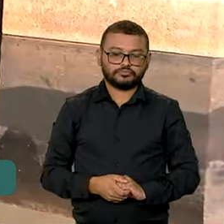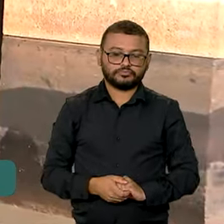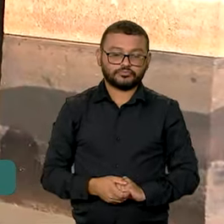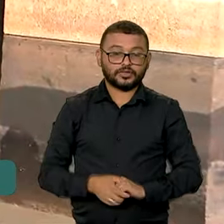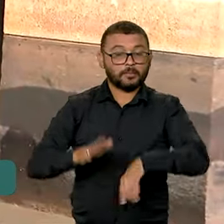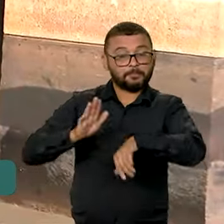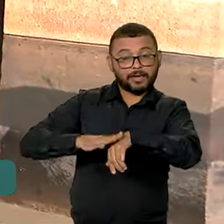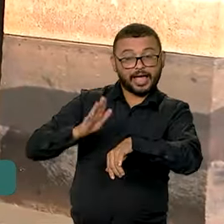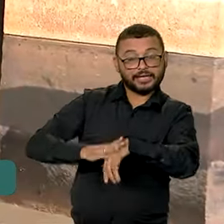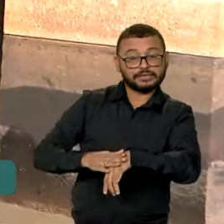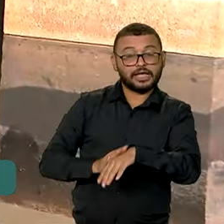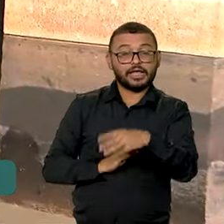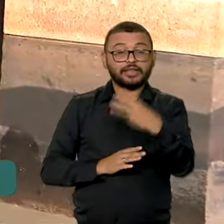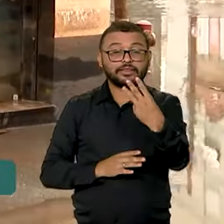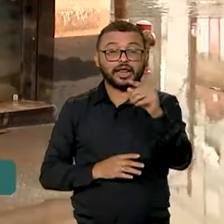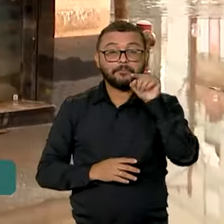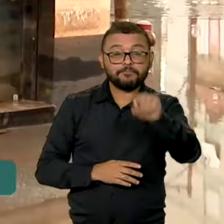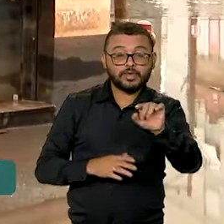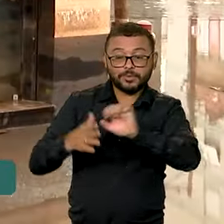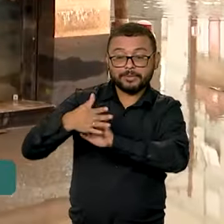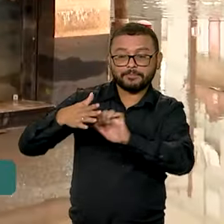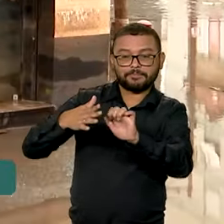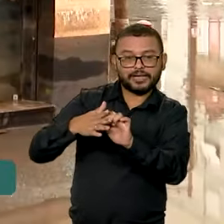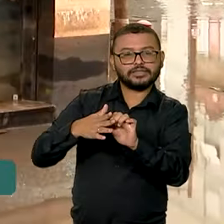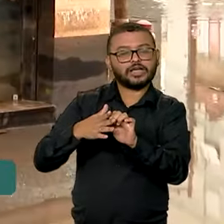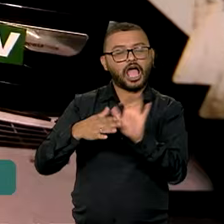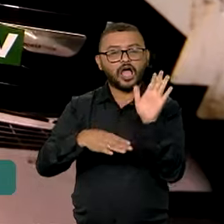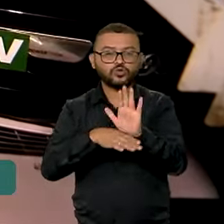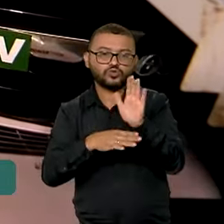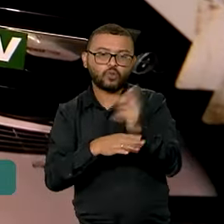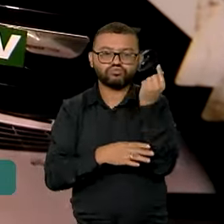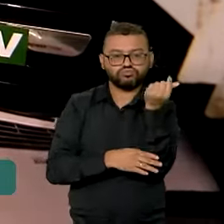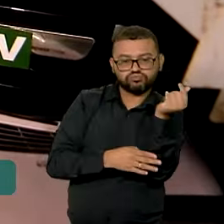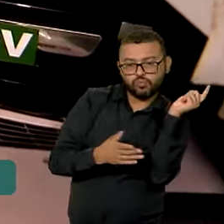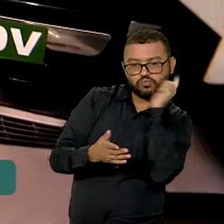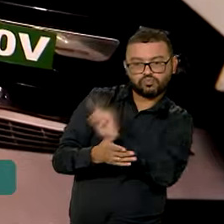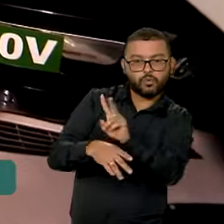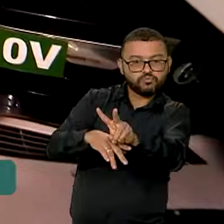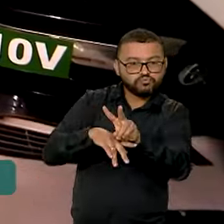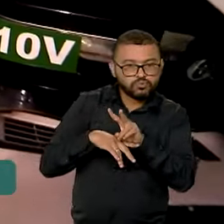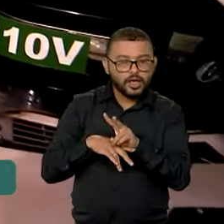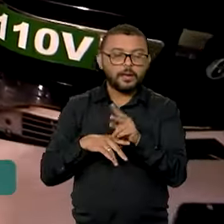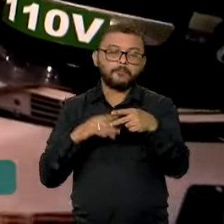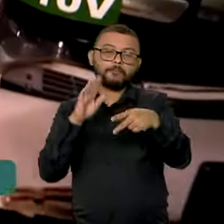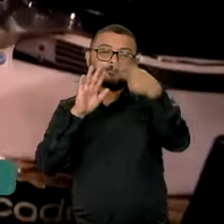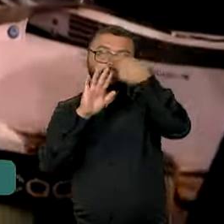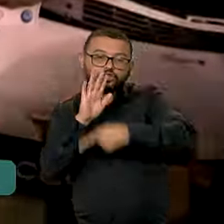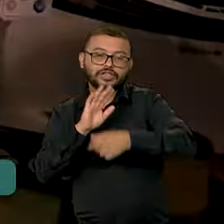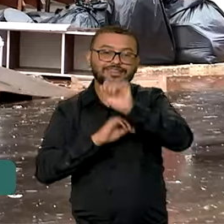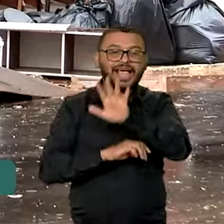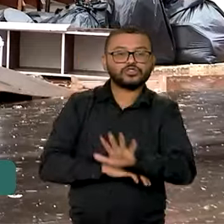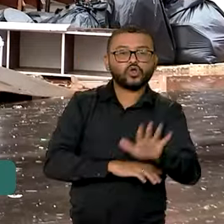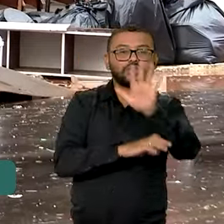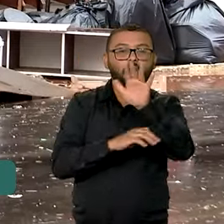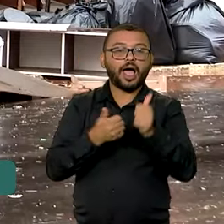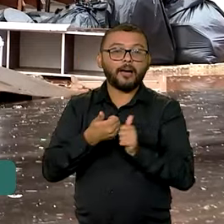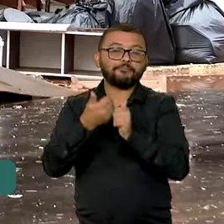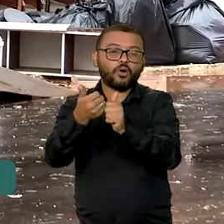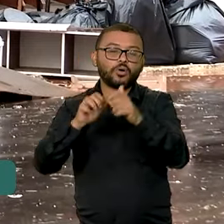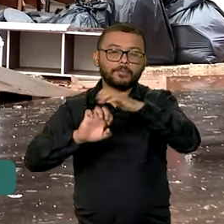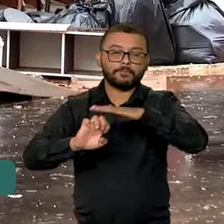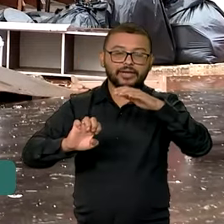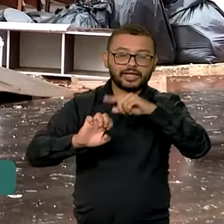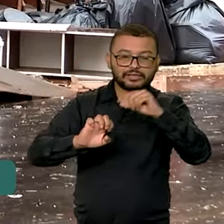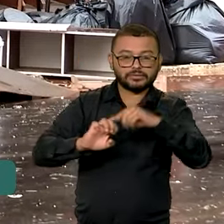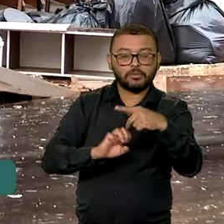Mais de 3 mil empresas já foram beneficiadas no Rio Grande do Sul por meio do Programa Nacional de Apoio às Micro e